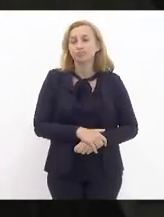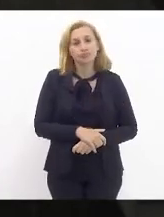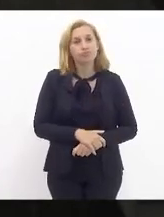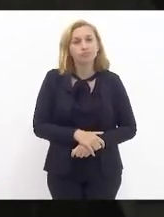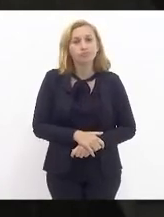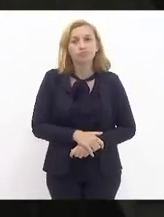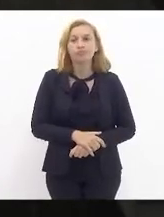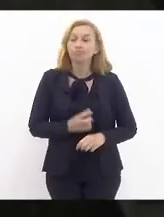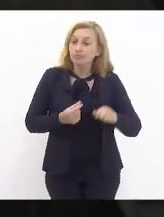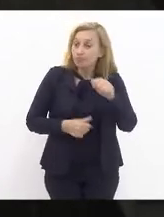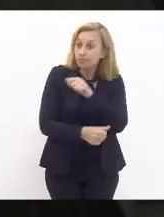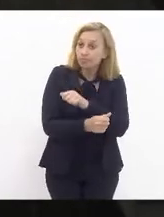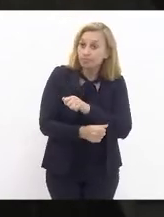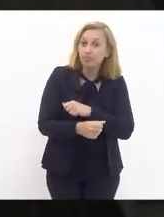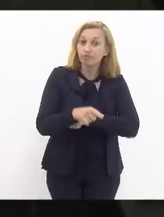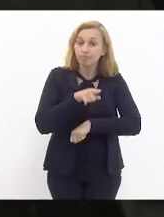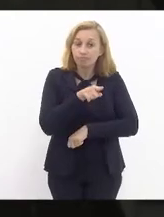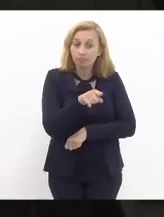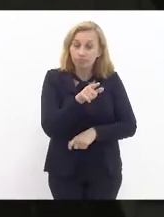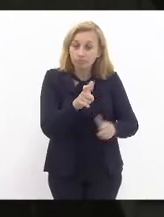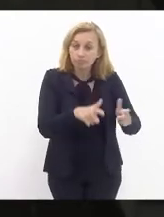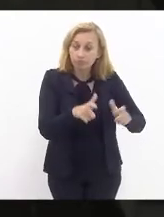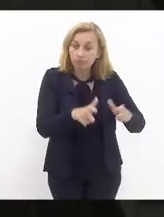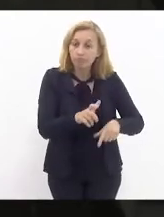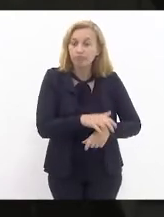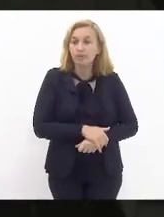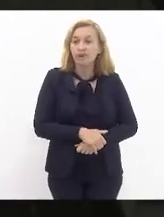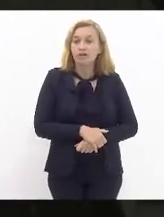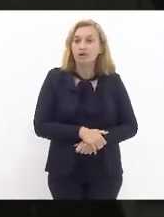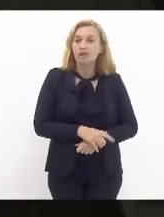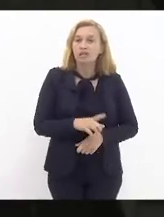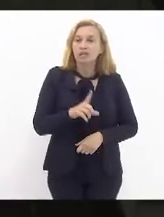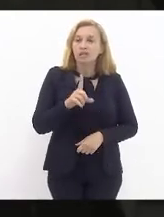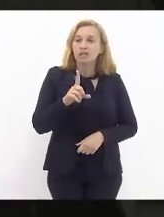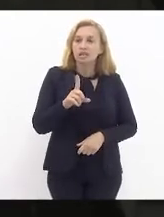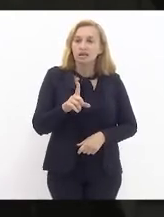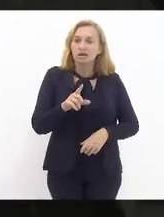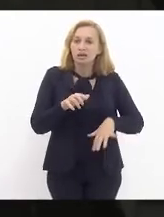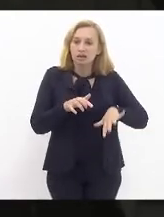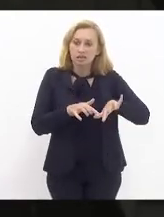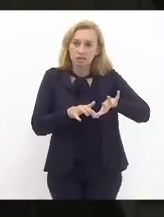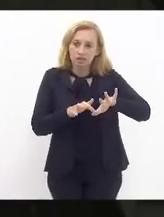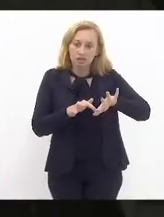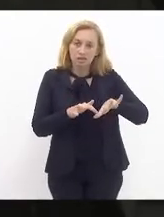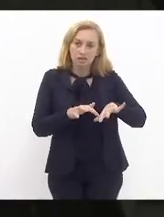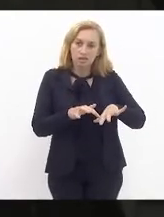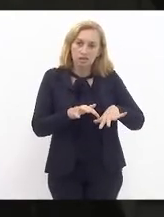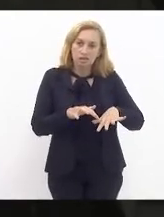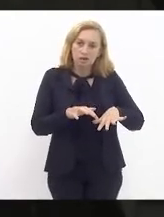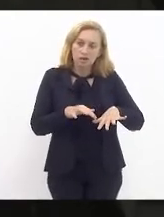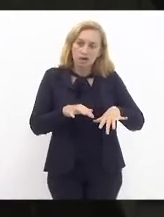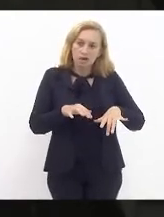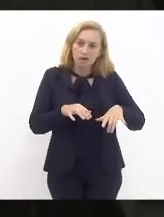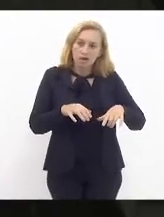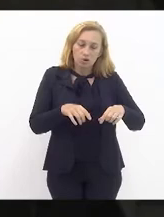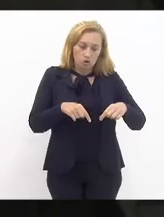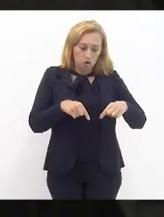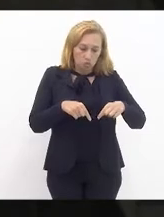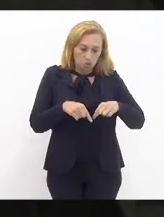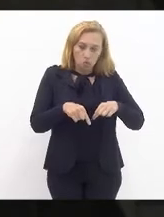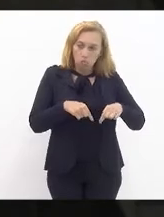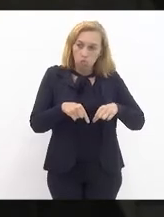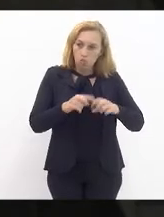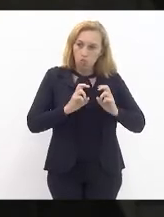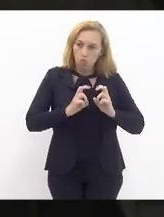Investe naquelas estações que o degrau entre a entrada do trem e o piso da